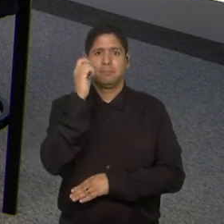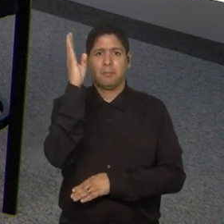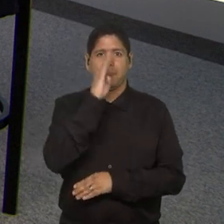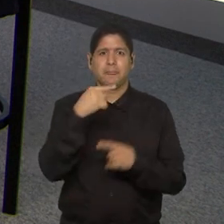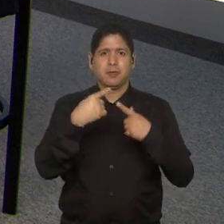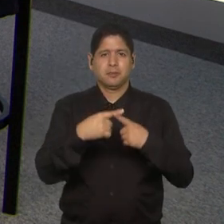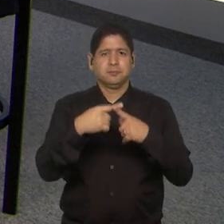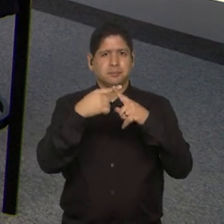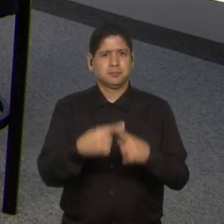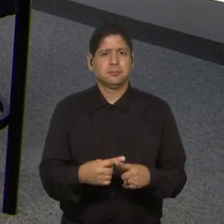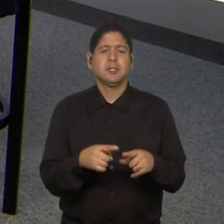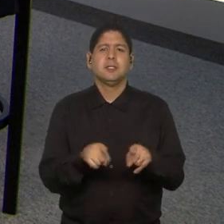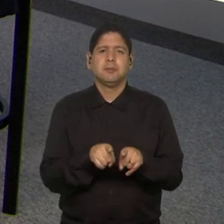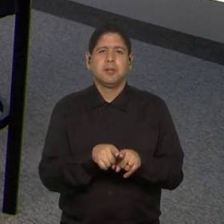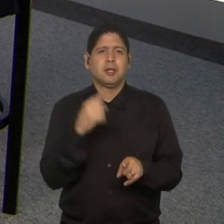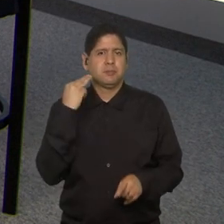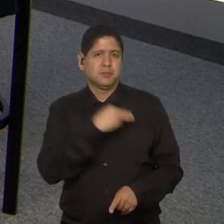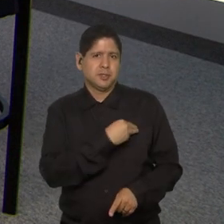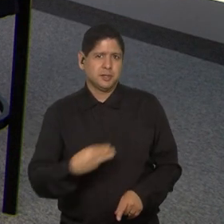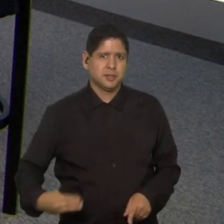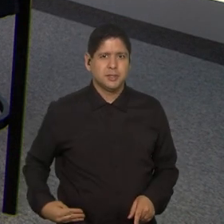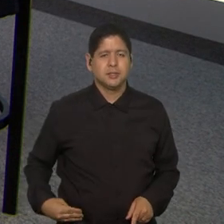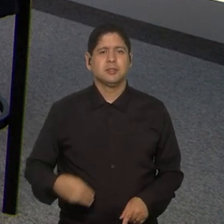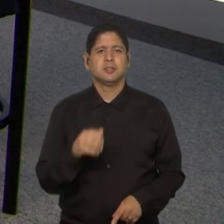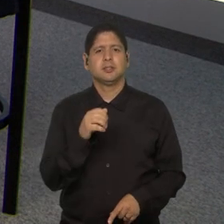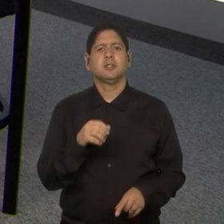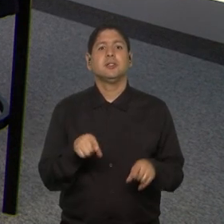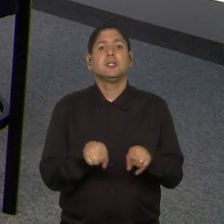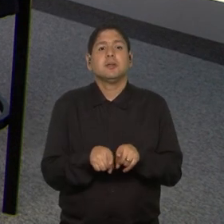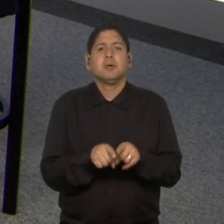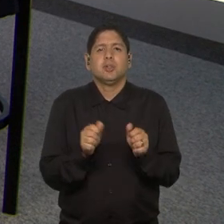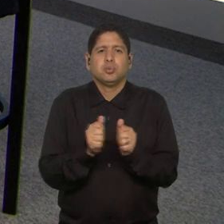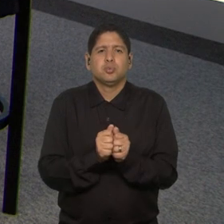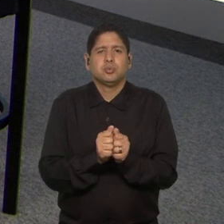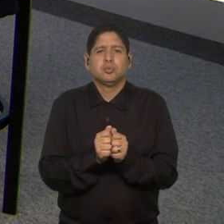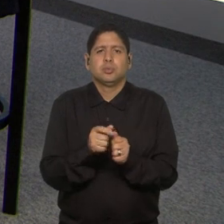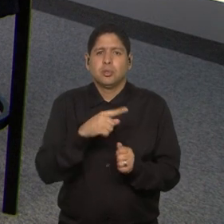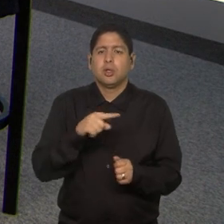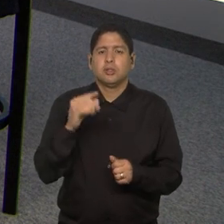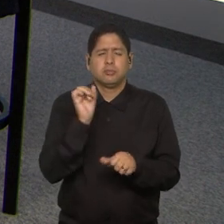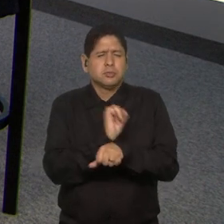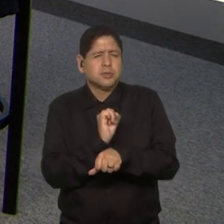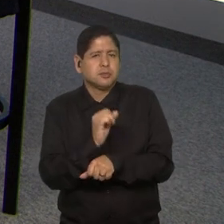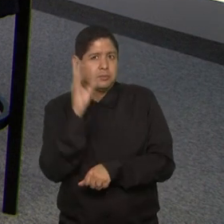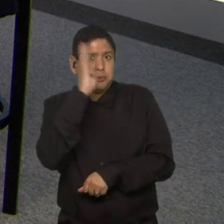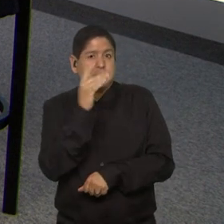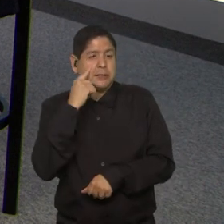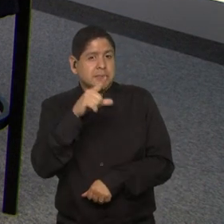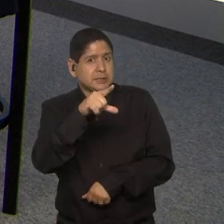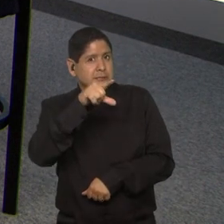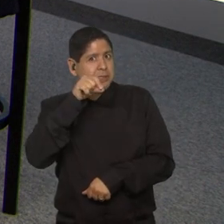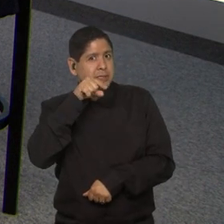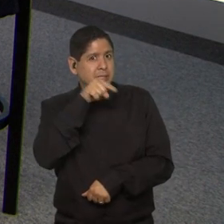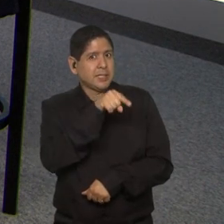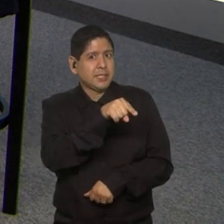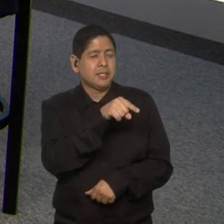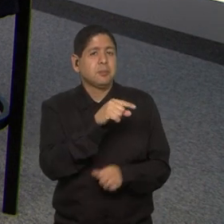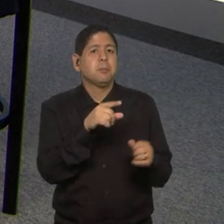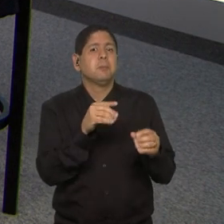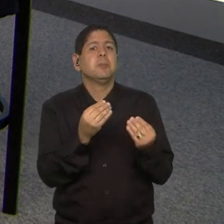pela seleção dentro de campo, mas para a ministra Ana Moser, para, enfim, que o Brasil consiga conquistar essa candidatura, porque